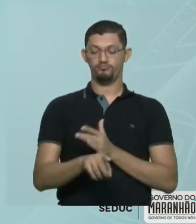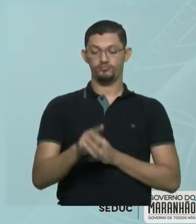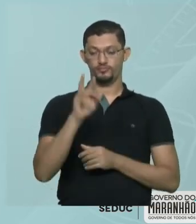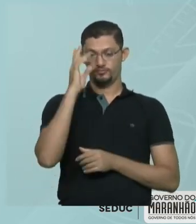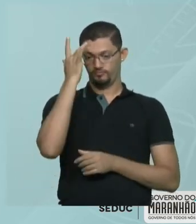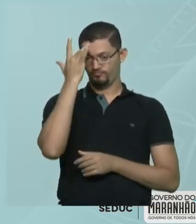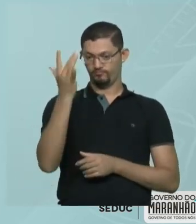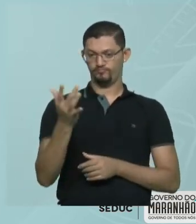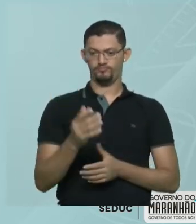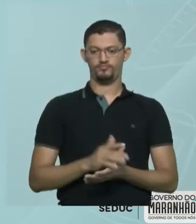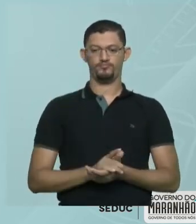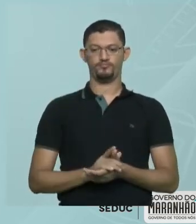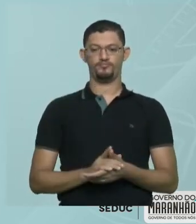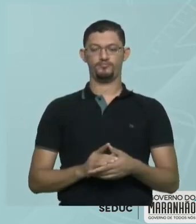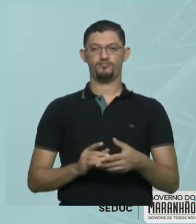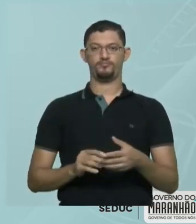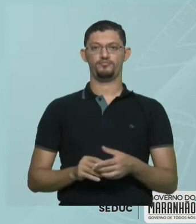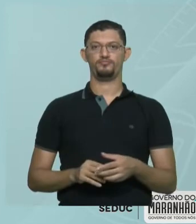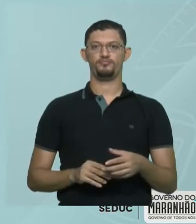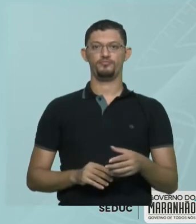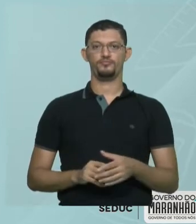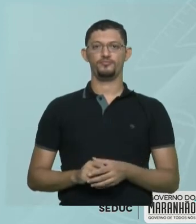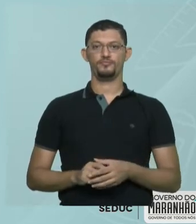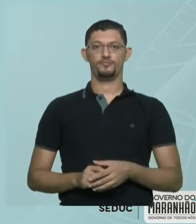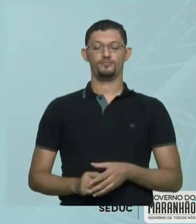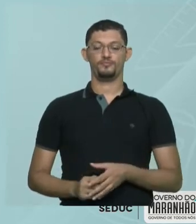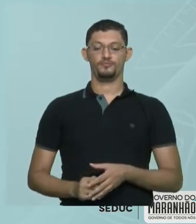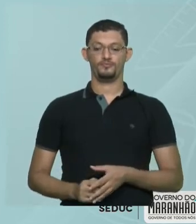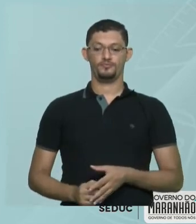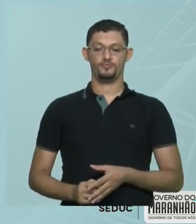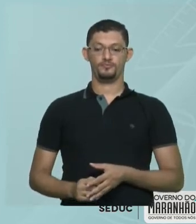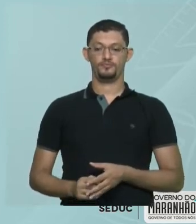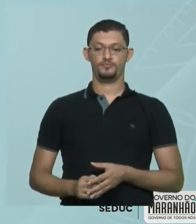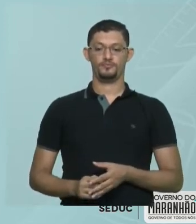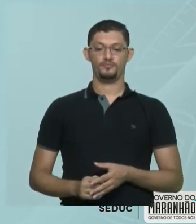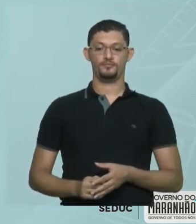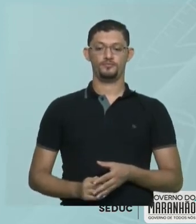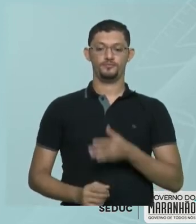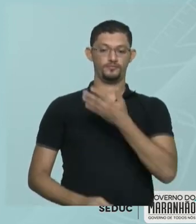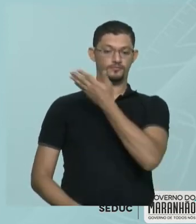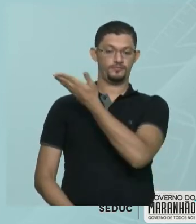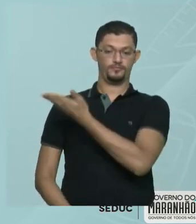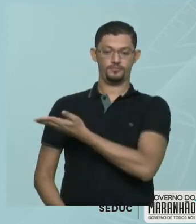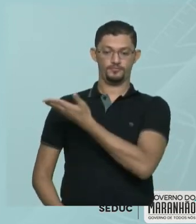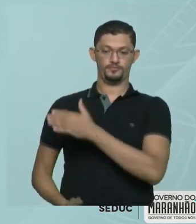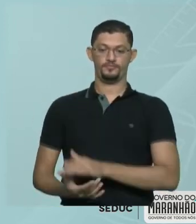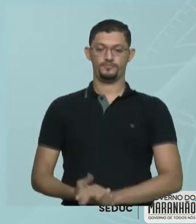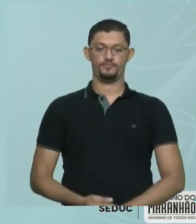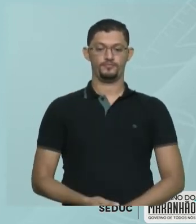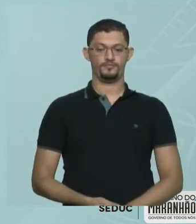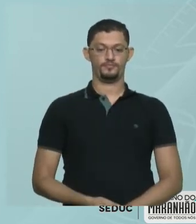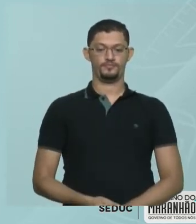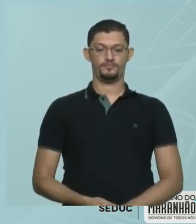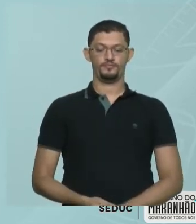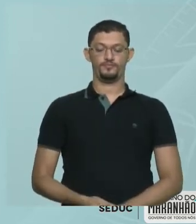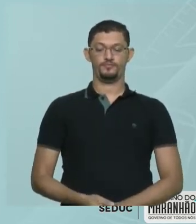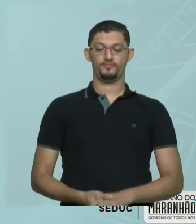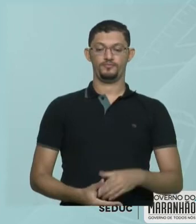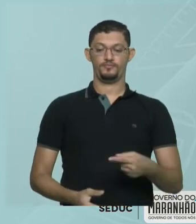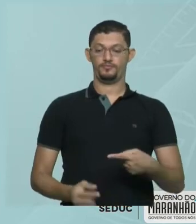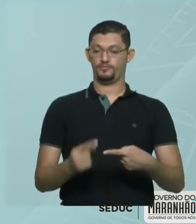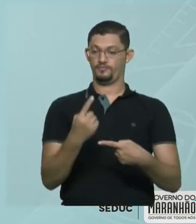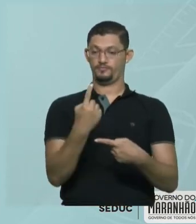Molaridade é o quê? É o número de mols que eu calculei, dividido pelo volume, que é 2 litros. Então, molaridade